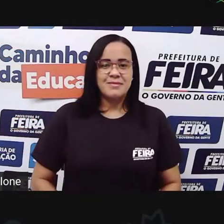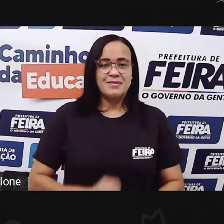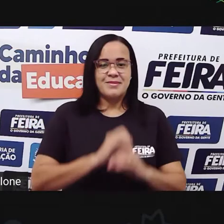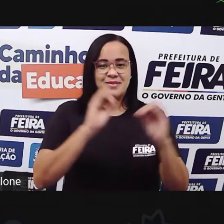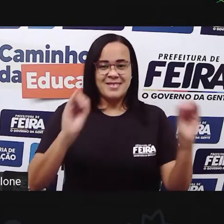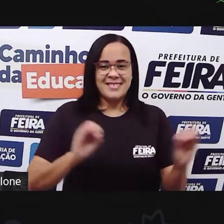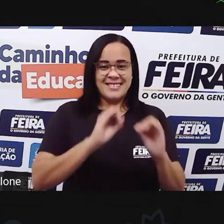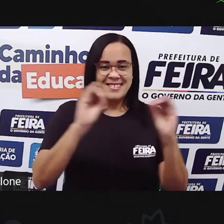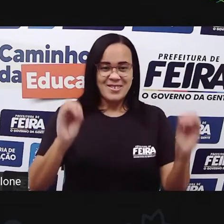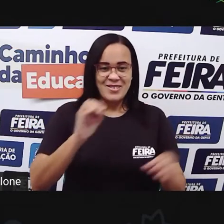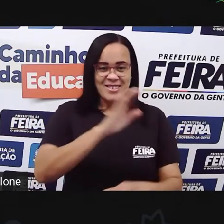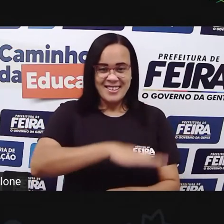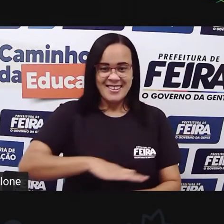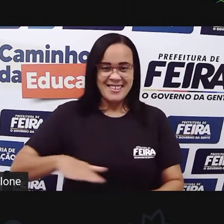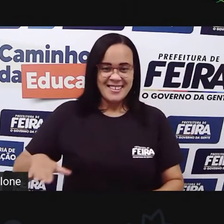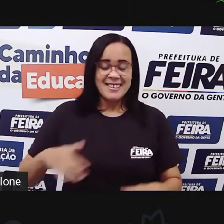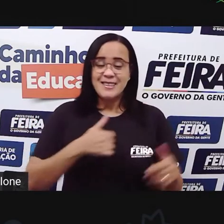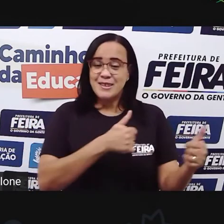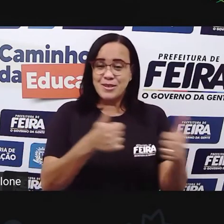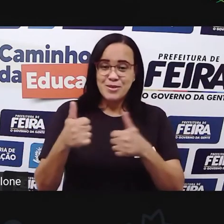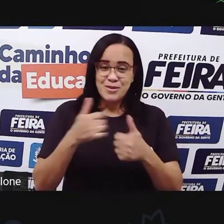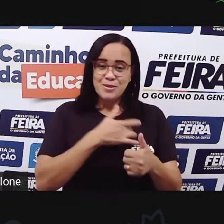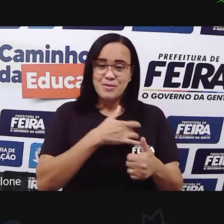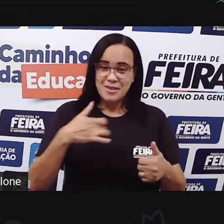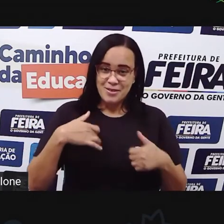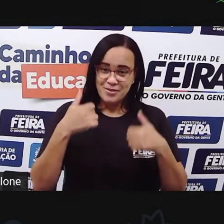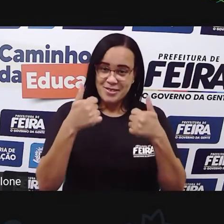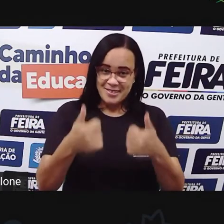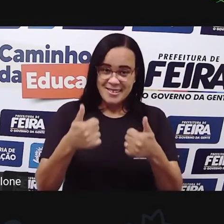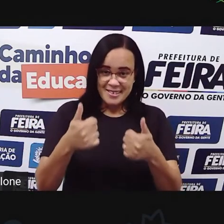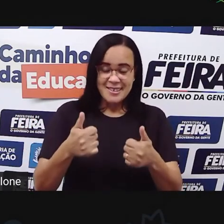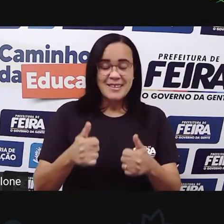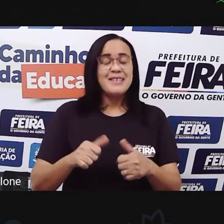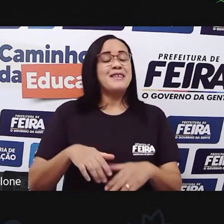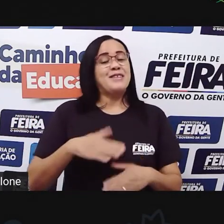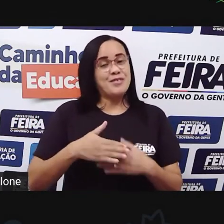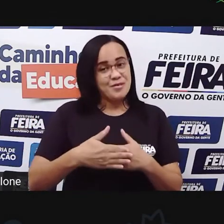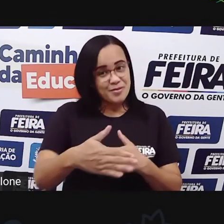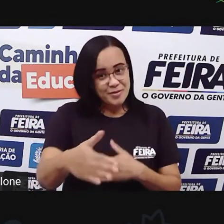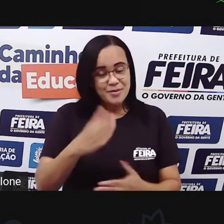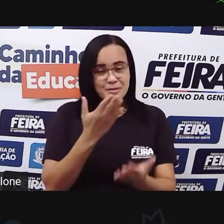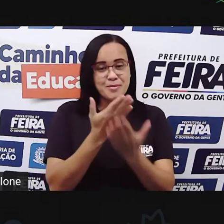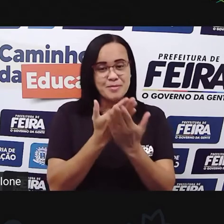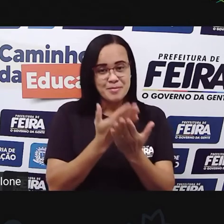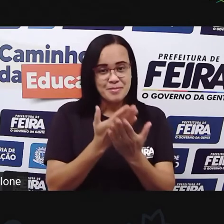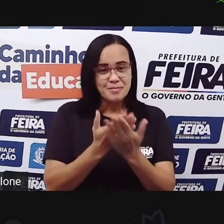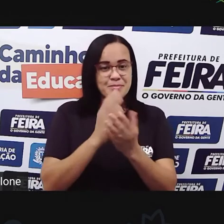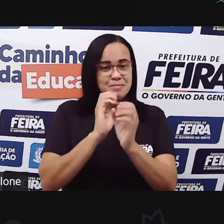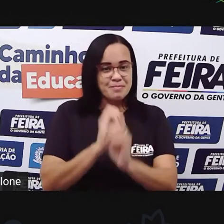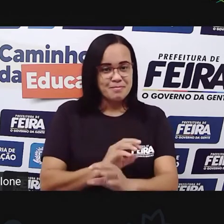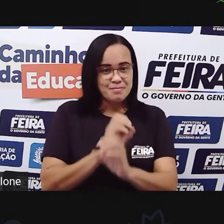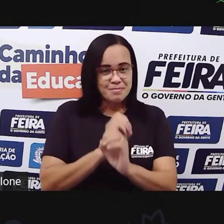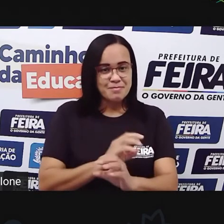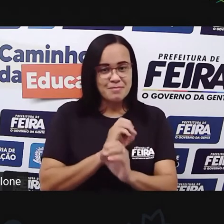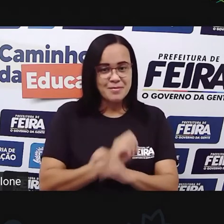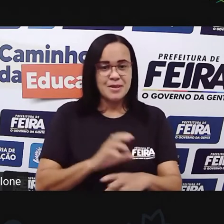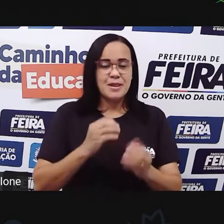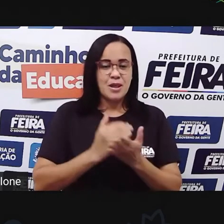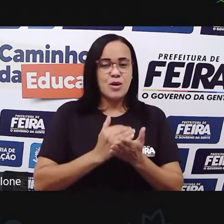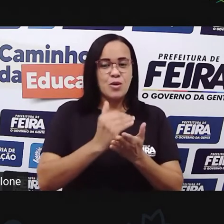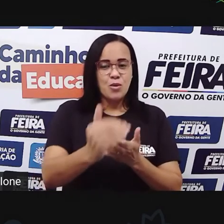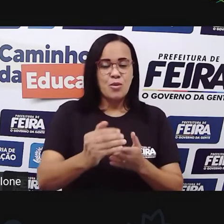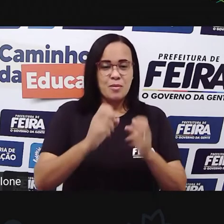Olá, crianças, tudo bem com vocês? Vamos para mais uma aula. Antes, para começar nossa